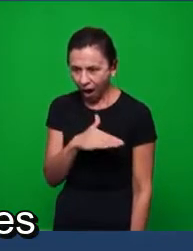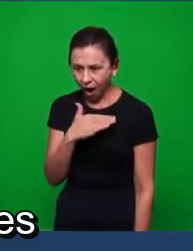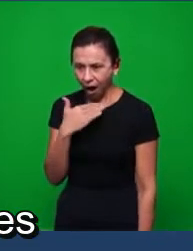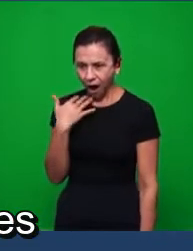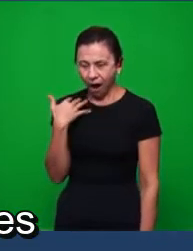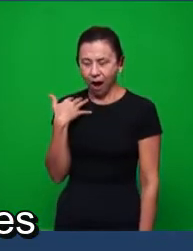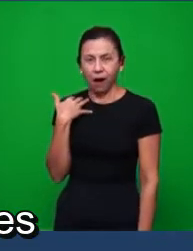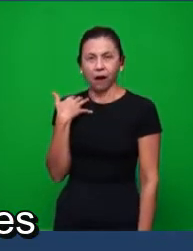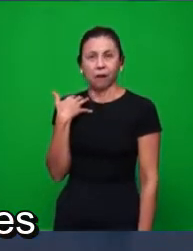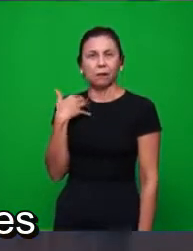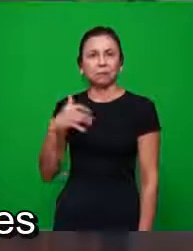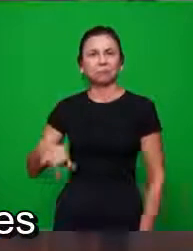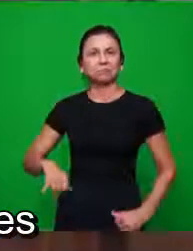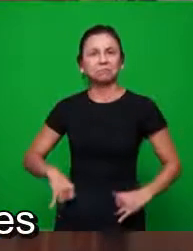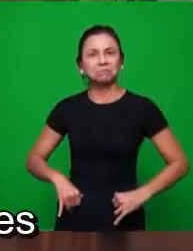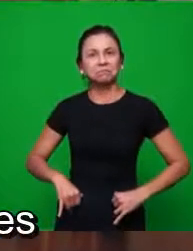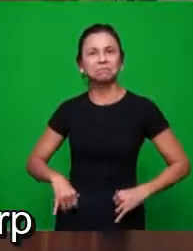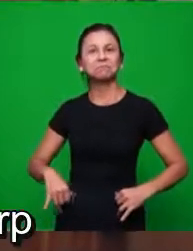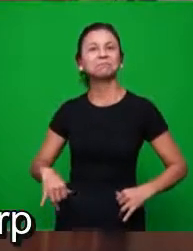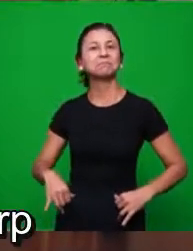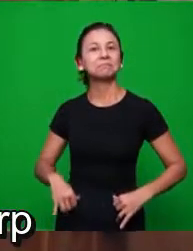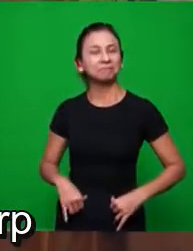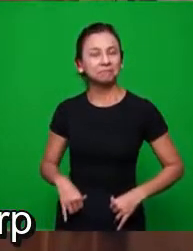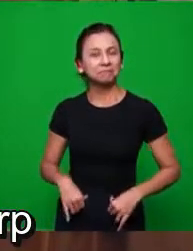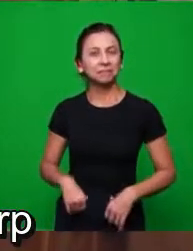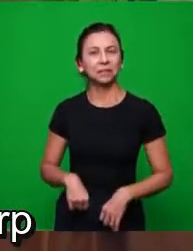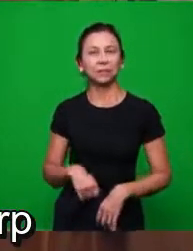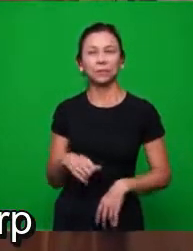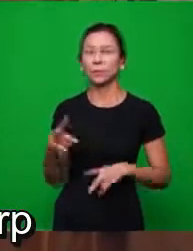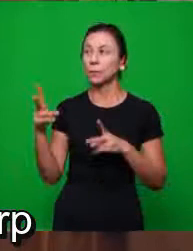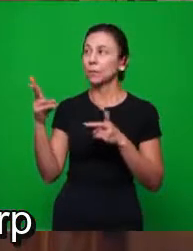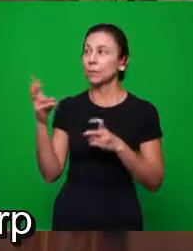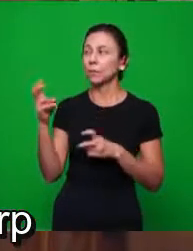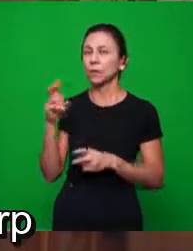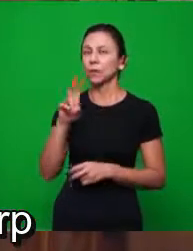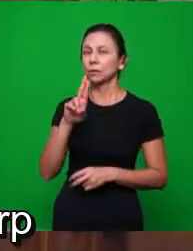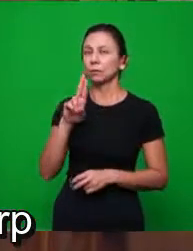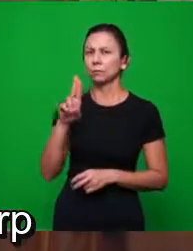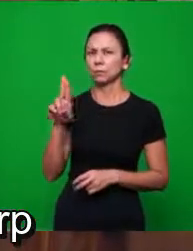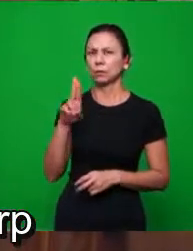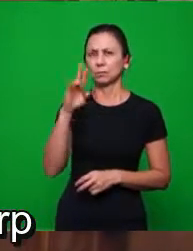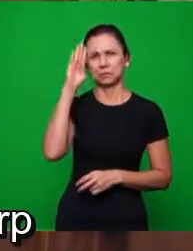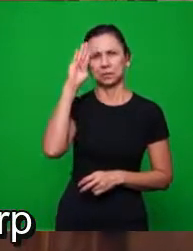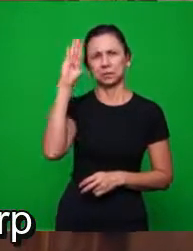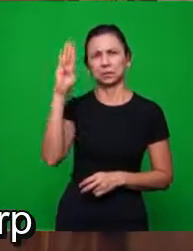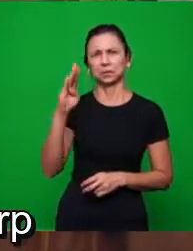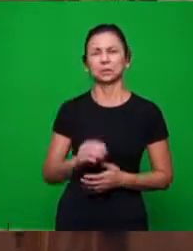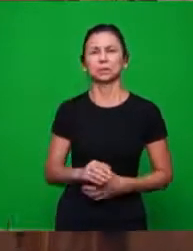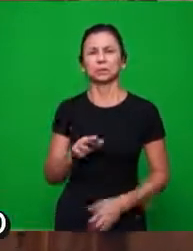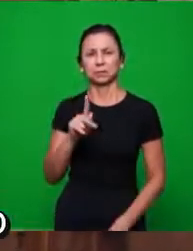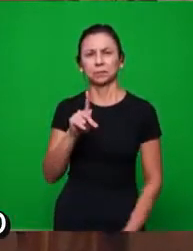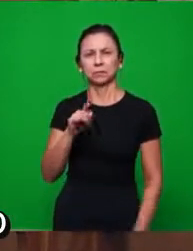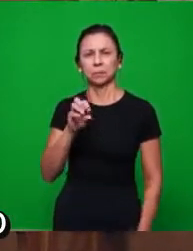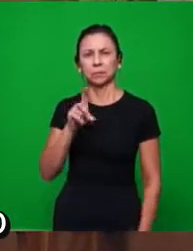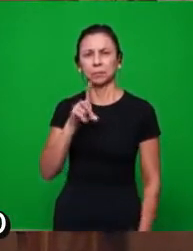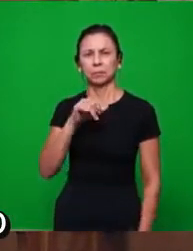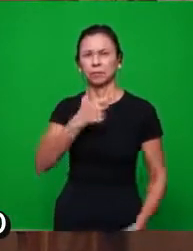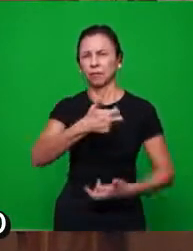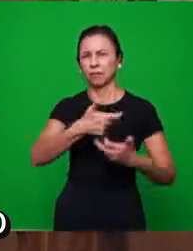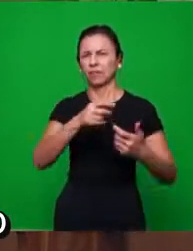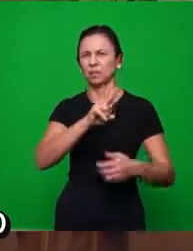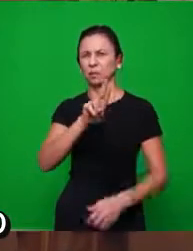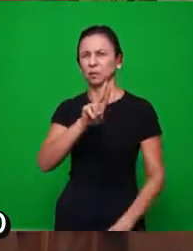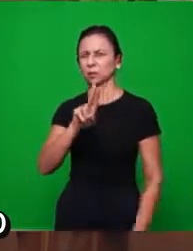nesse caso, nós vamos ver os nomes que se destacam, os nomes, por exemplo, de Policarpo, Papias,